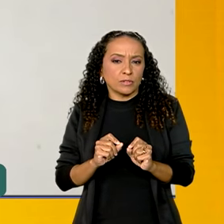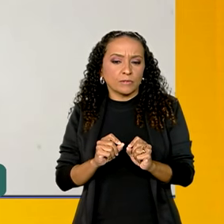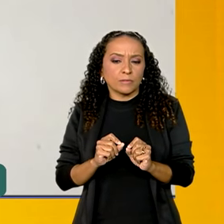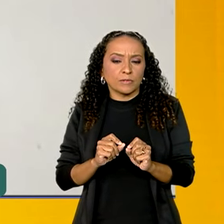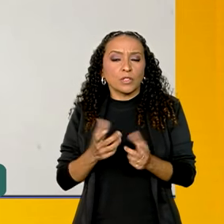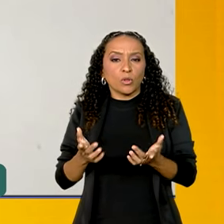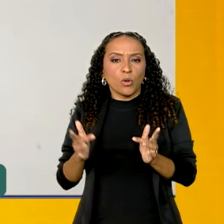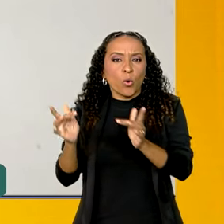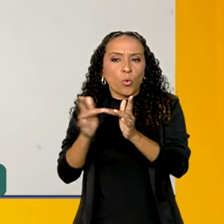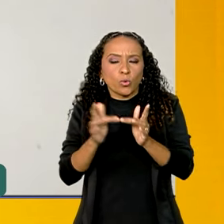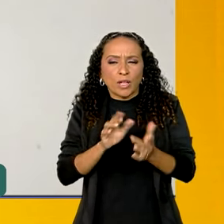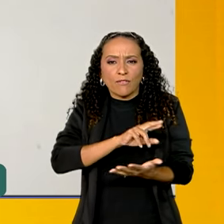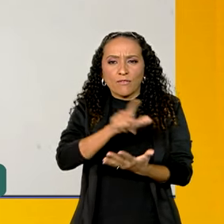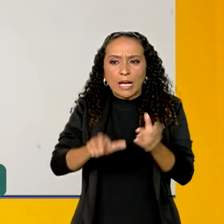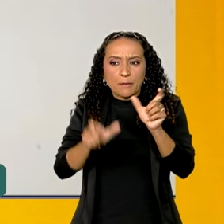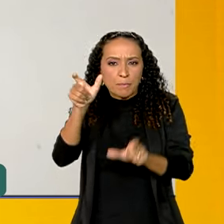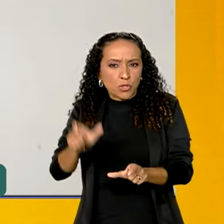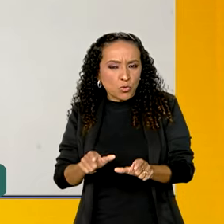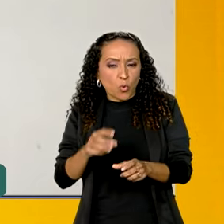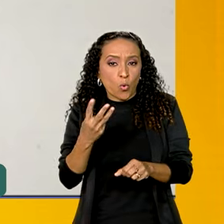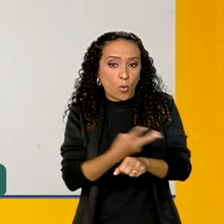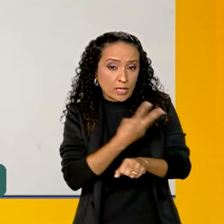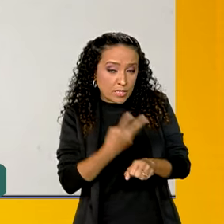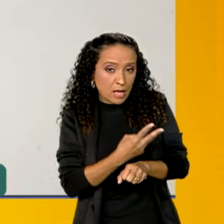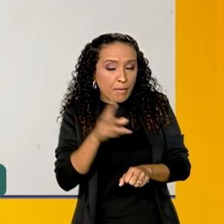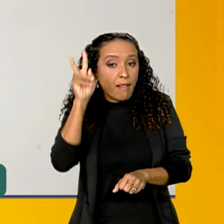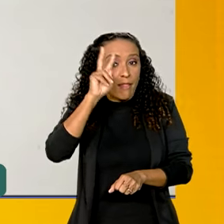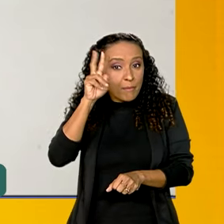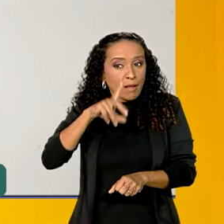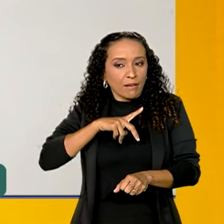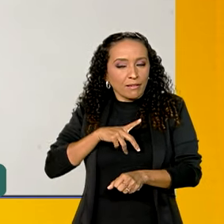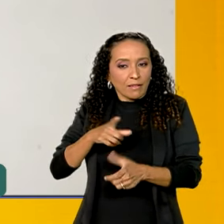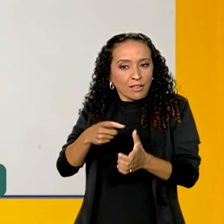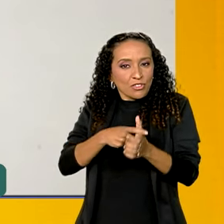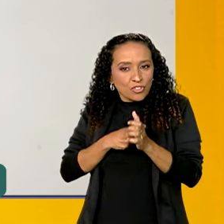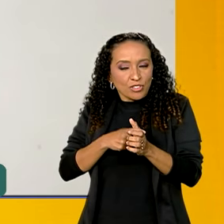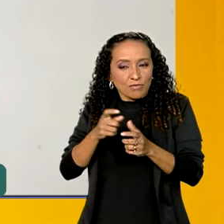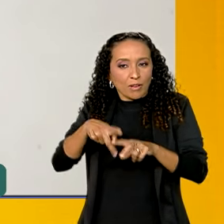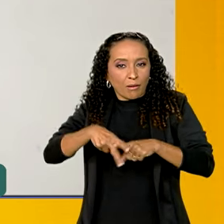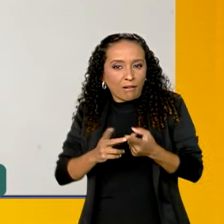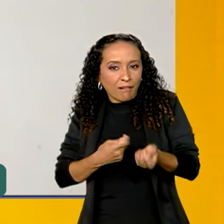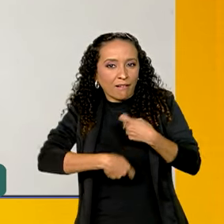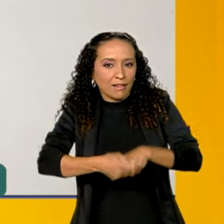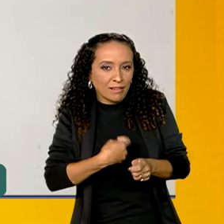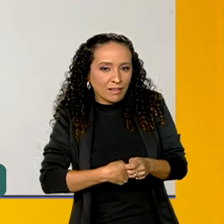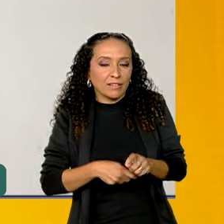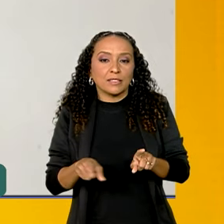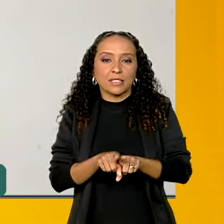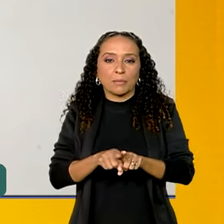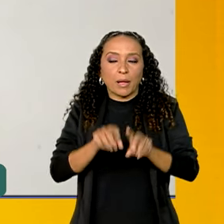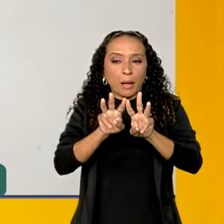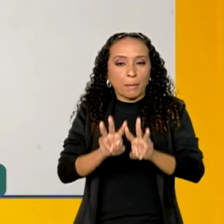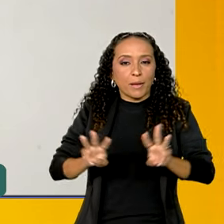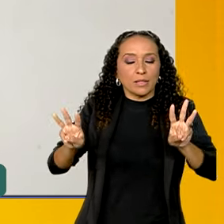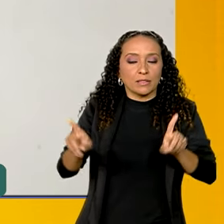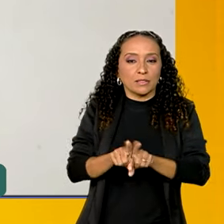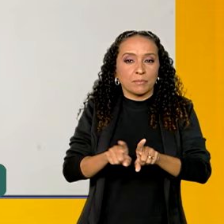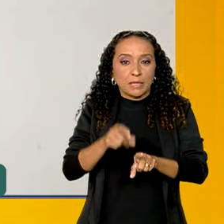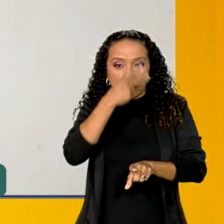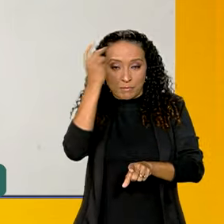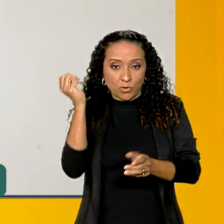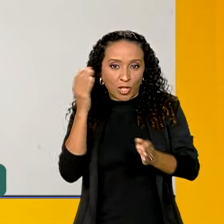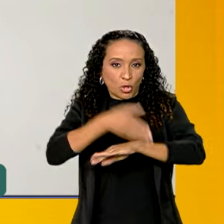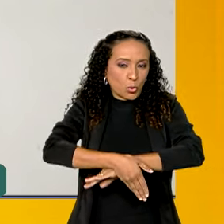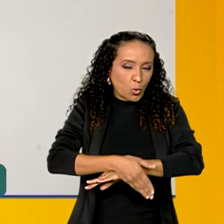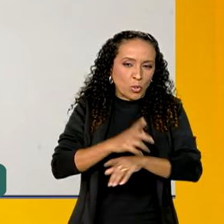entrou em contato com muita gente por WhatsApp para lembrar que tem a dívida para renegociar. A plataforma, para quem entrou,